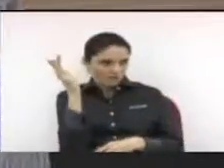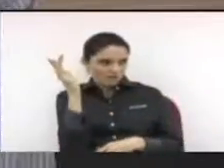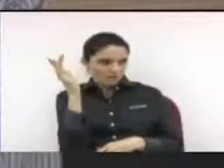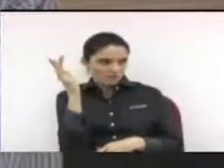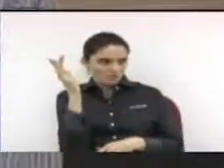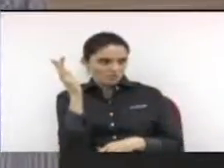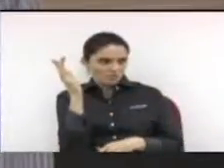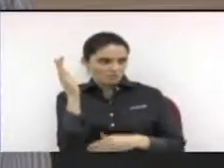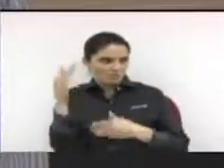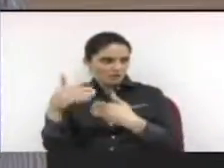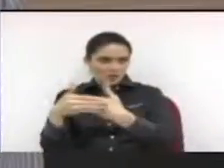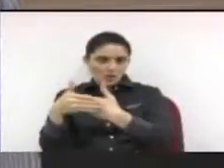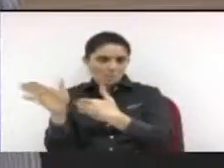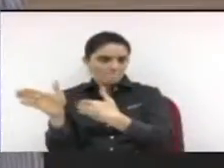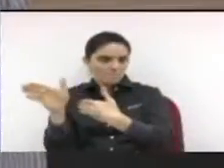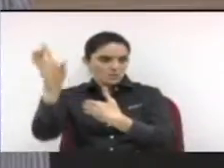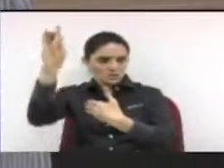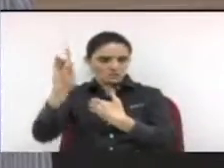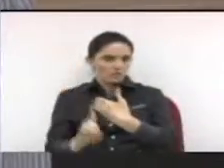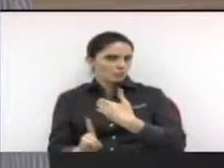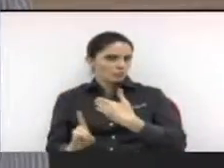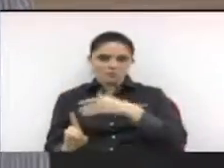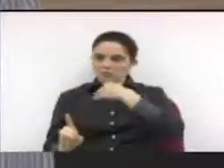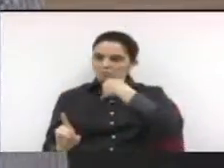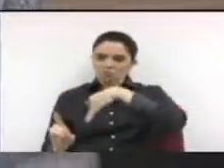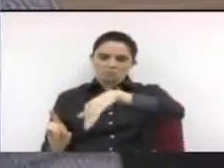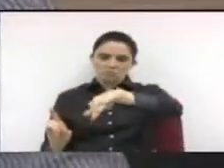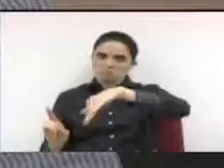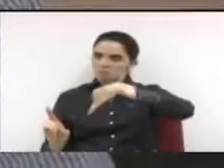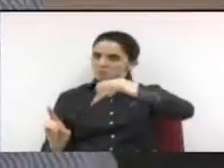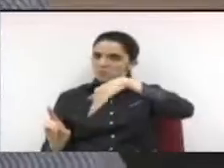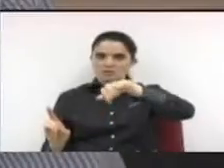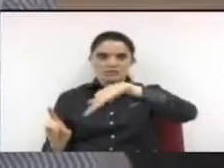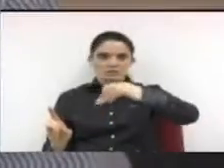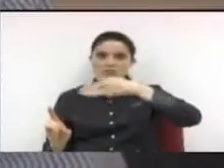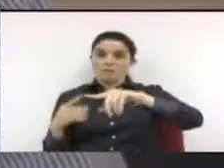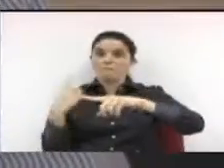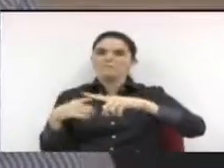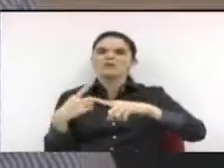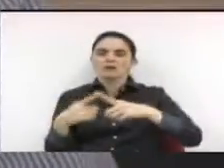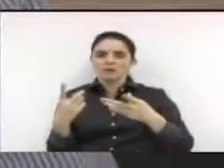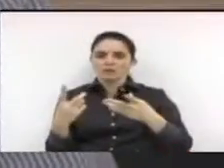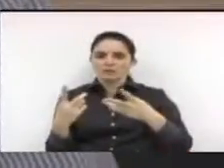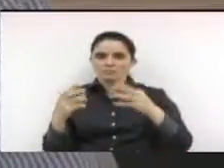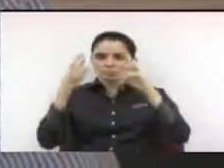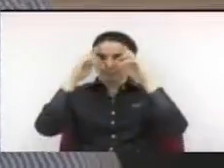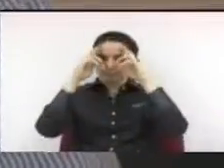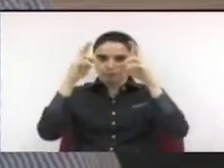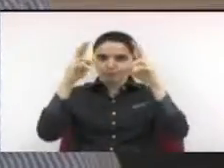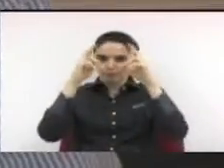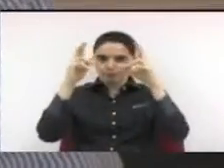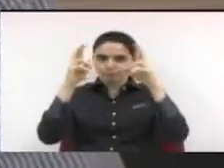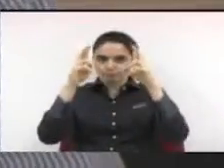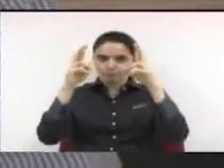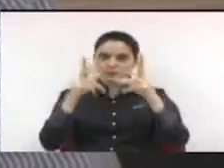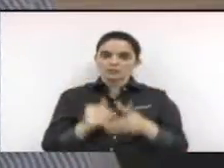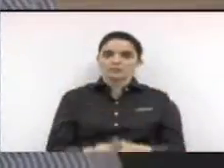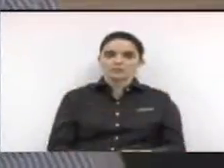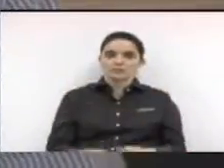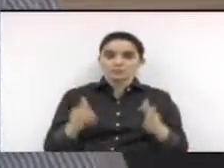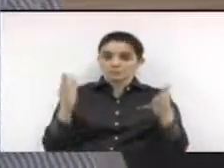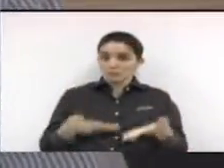passava. Não era, era de respeito, respeito, nós respeitávamos, e hoje, quando a gente vê alguma coisa que está dando certo,